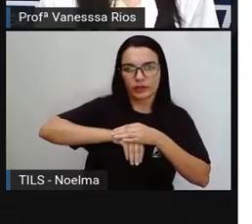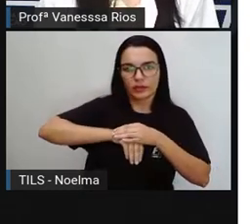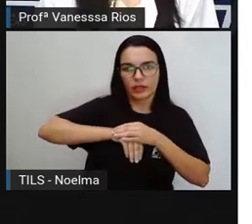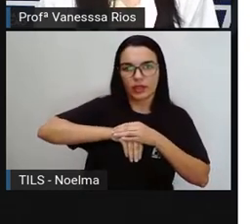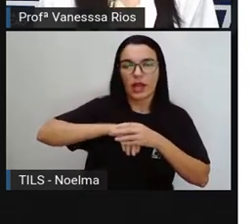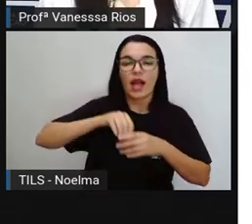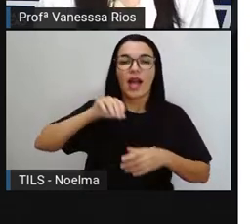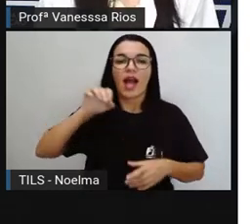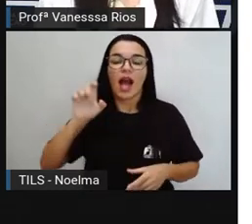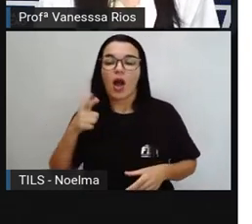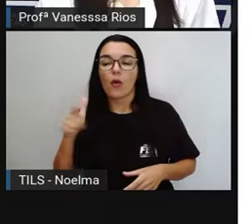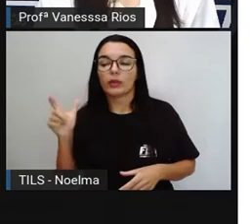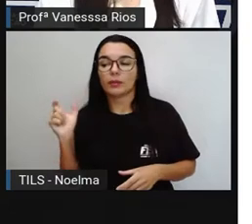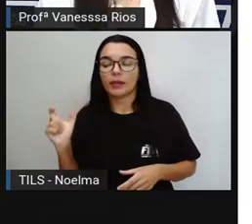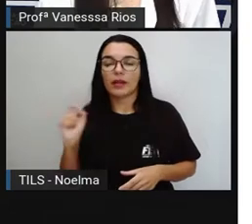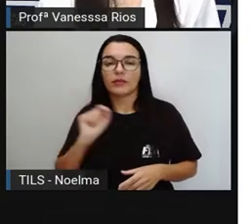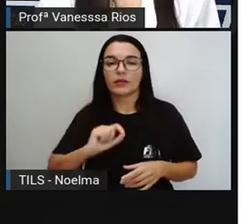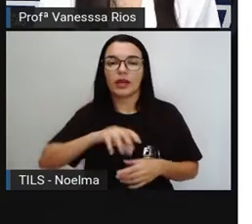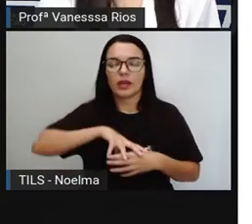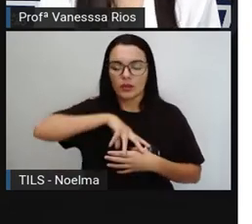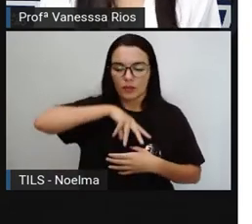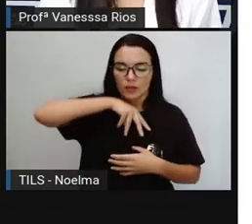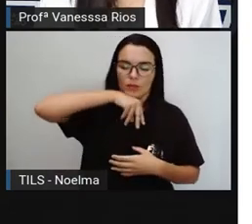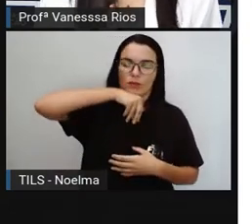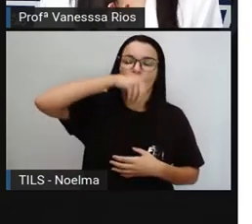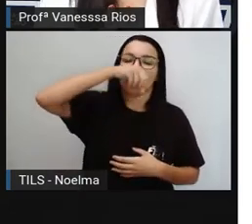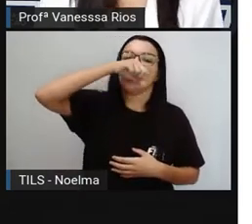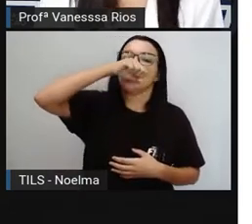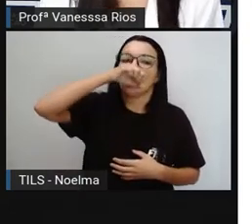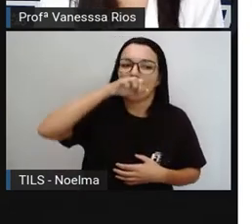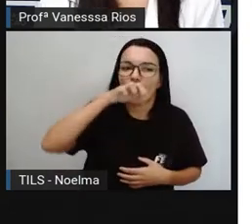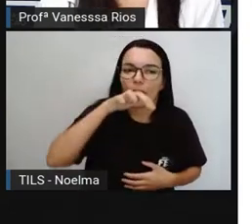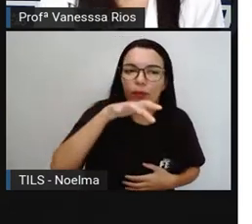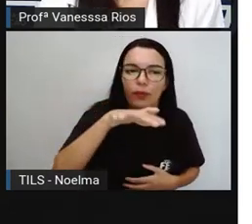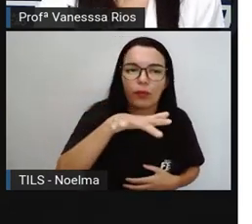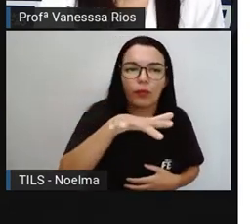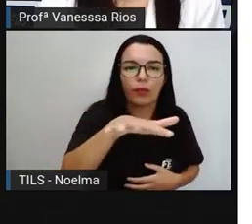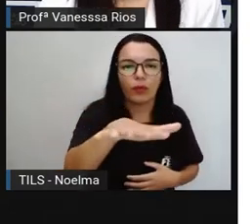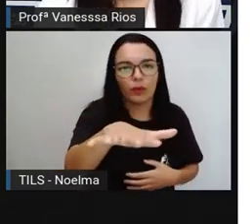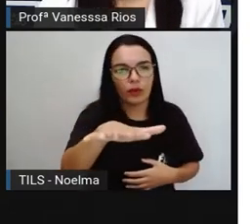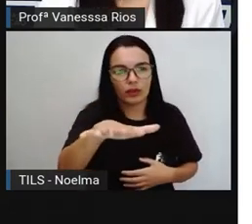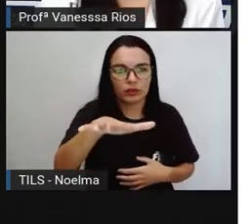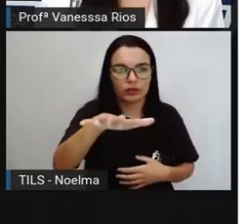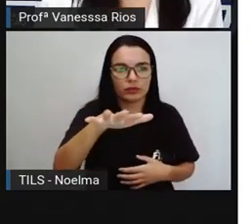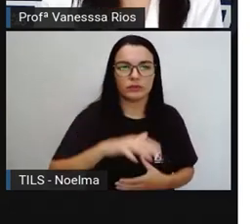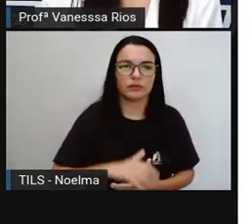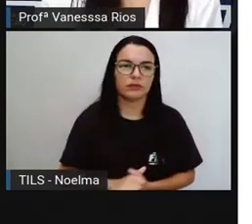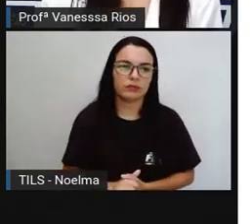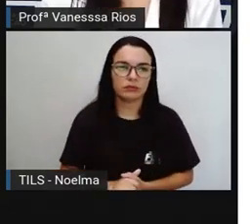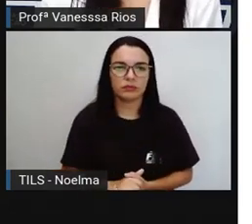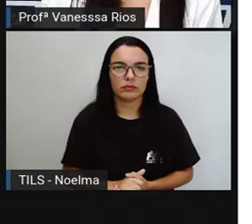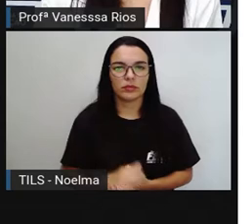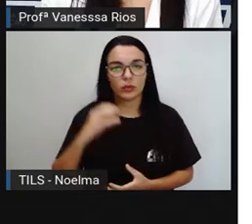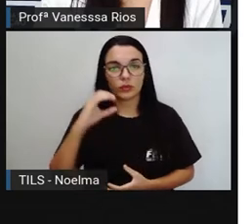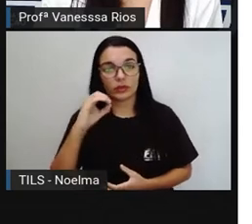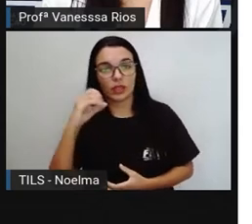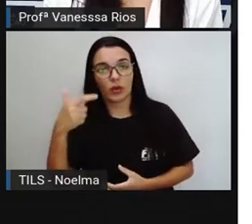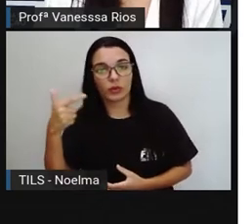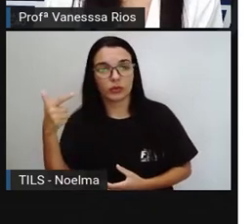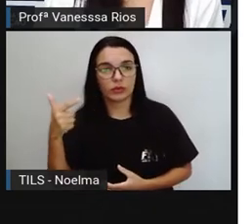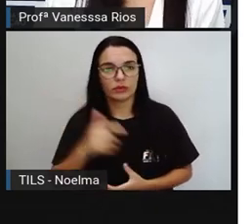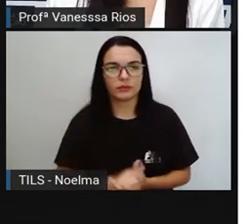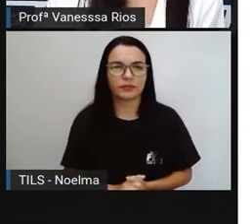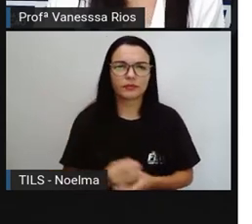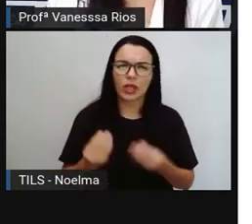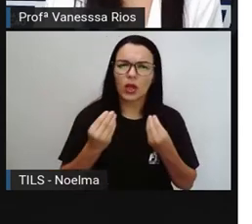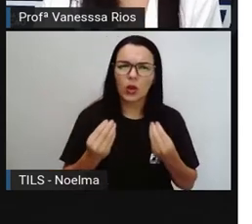E expiração é o movimento aí, ó, de saída do gás carbônico. E aí, como